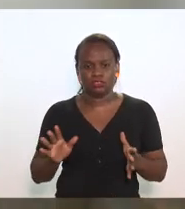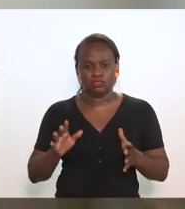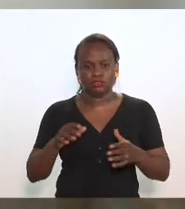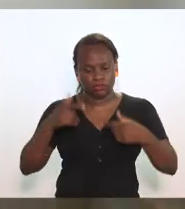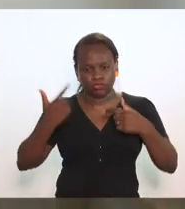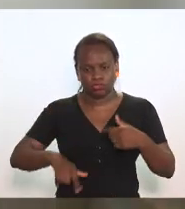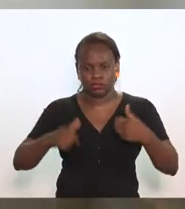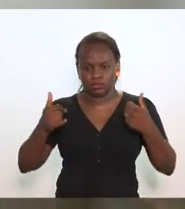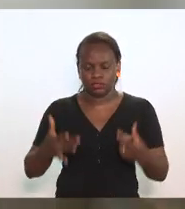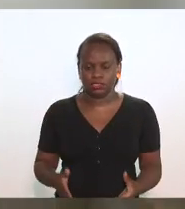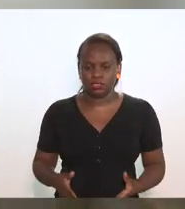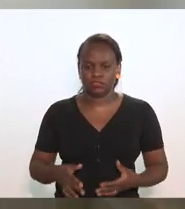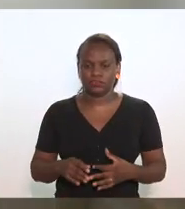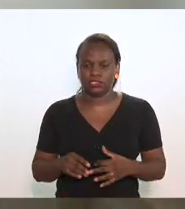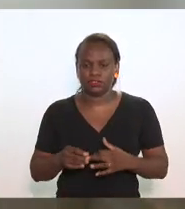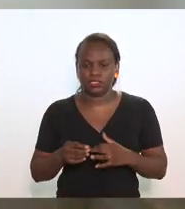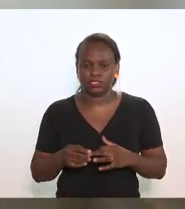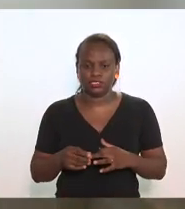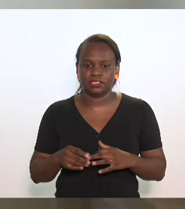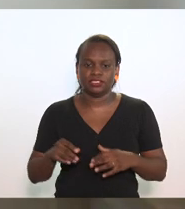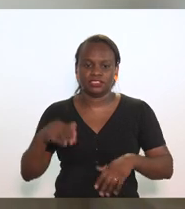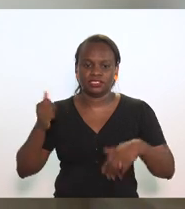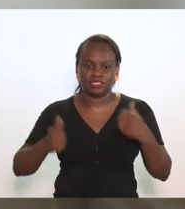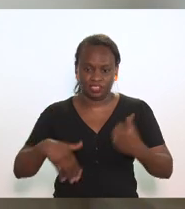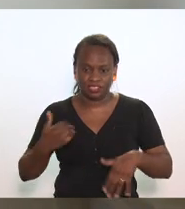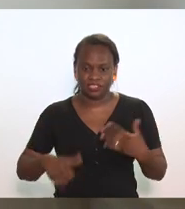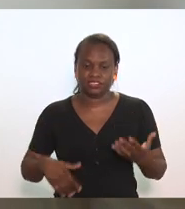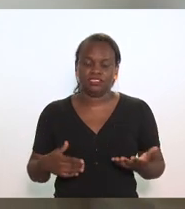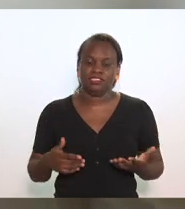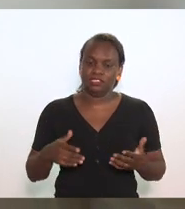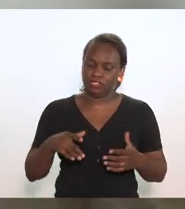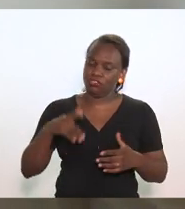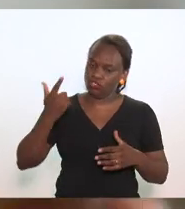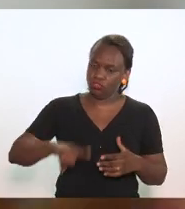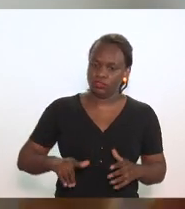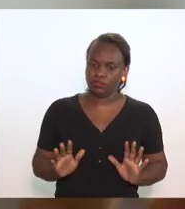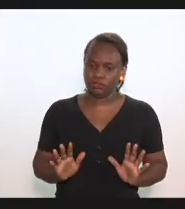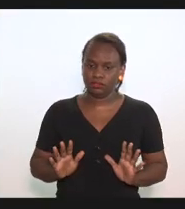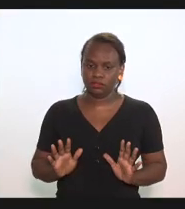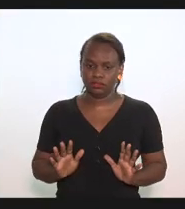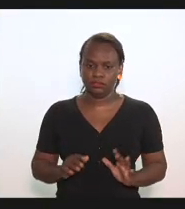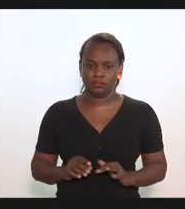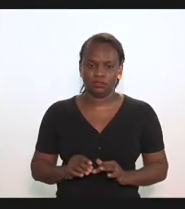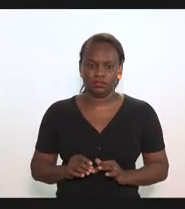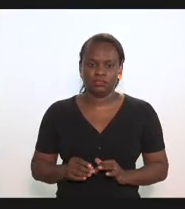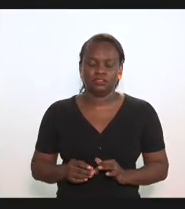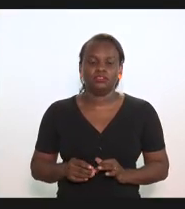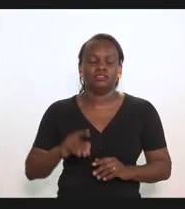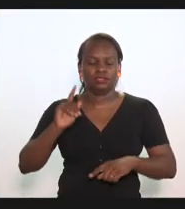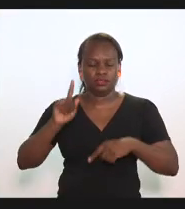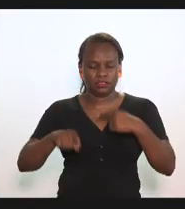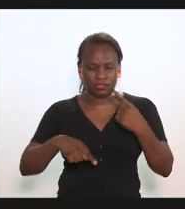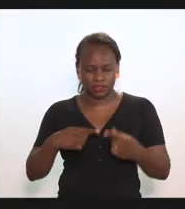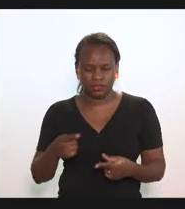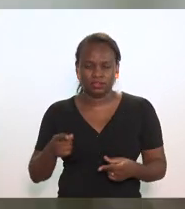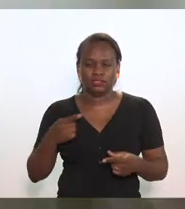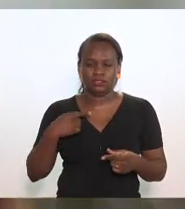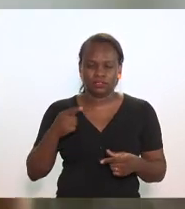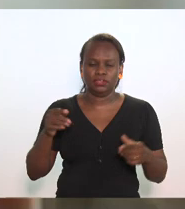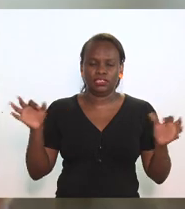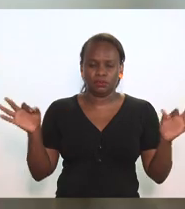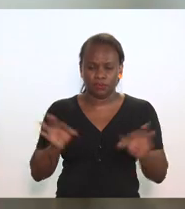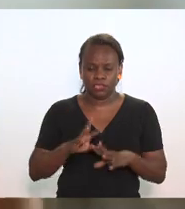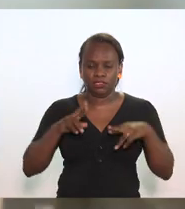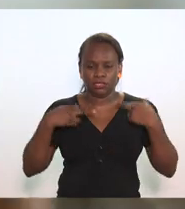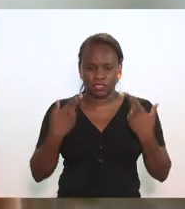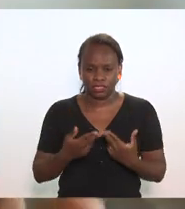da senhora fazendo o contraponto e depois eu vou fechar e concluir